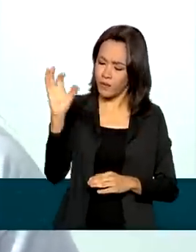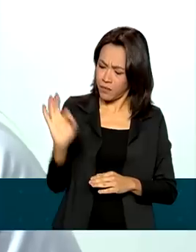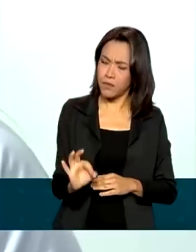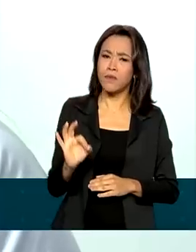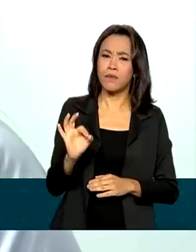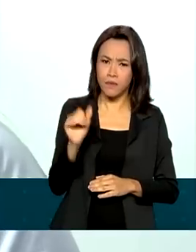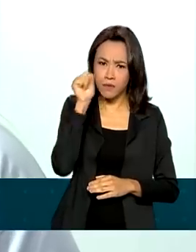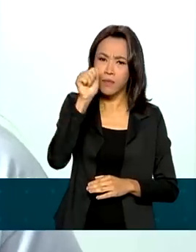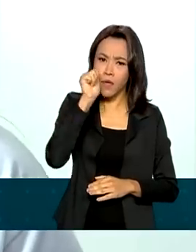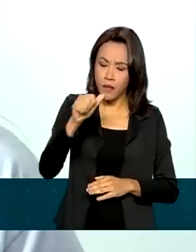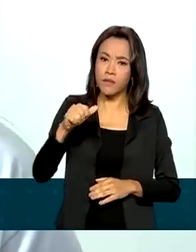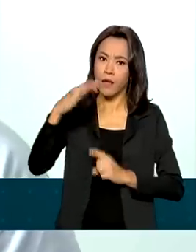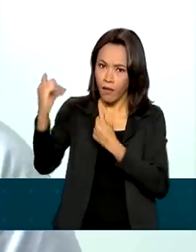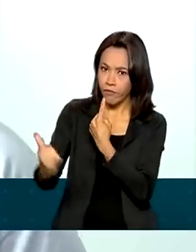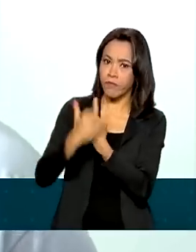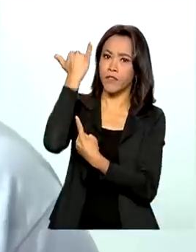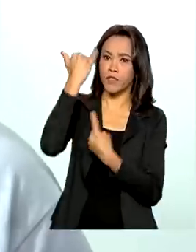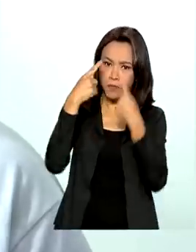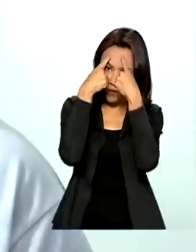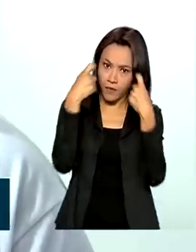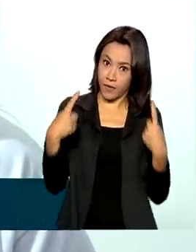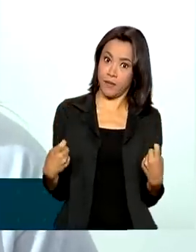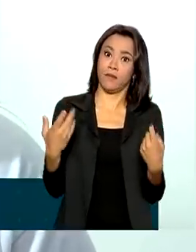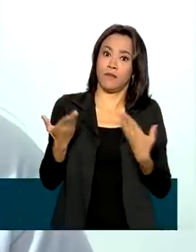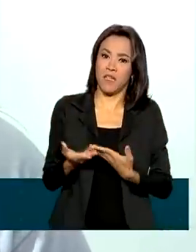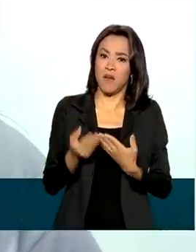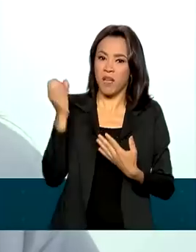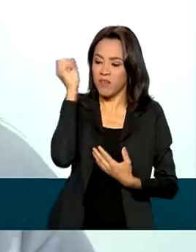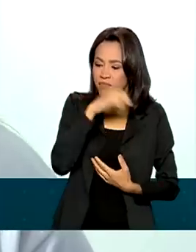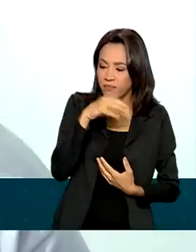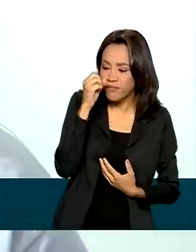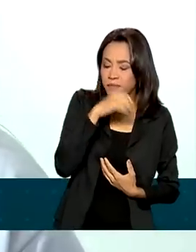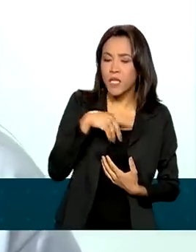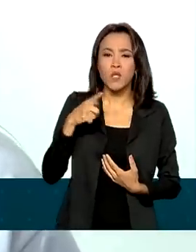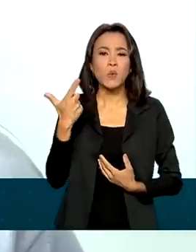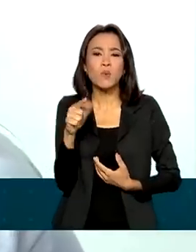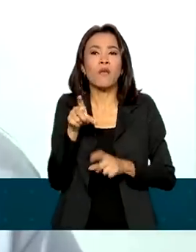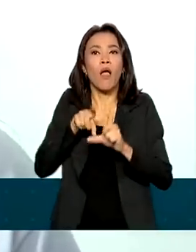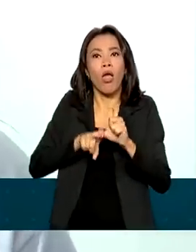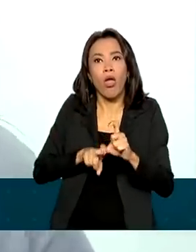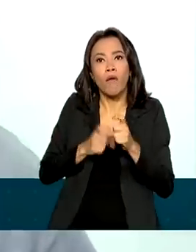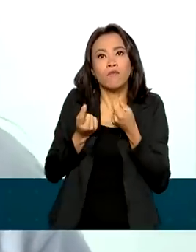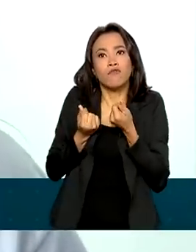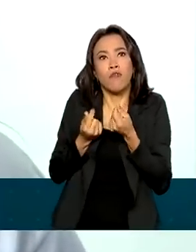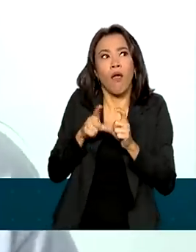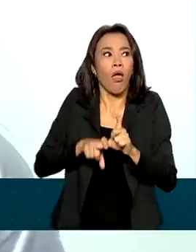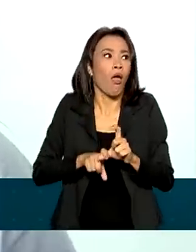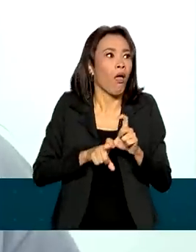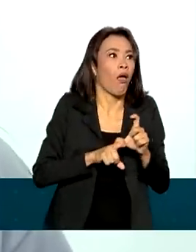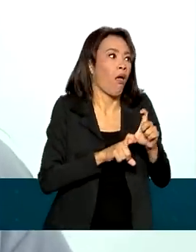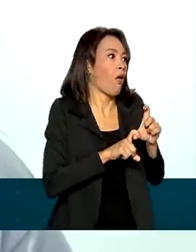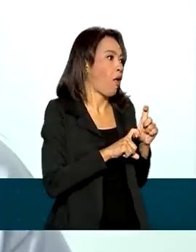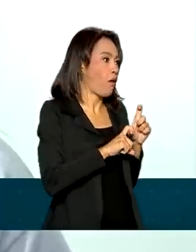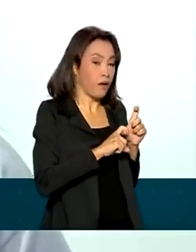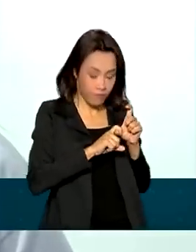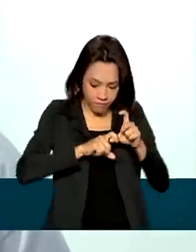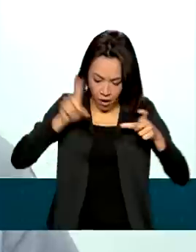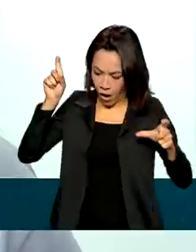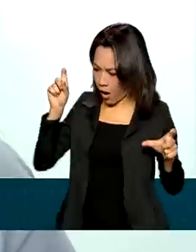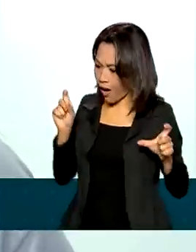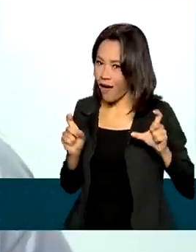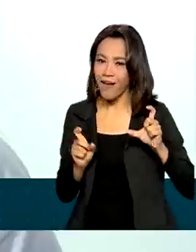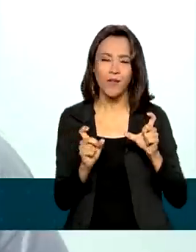violência, são vítimas de relacionamento abusivo porque não têm independência financeira. Então, a hora que você tem independência financeira e liberdade,